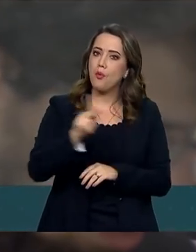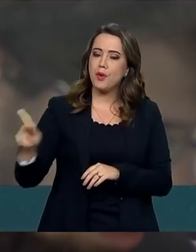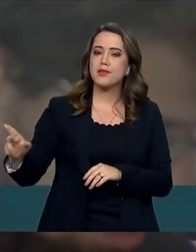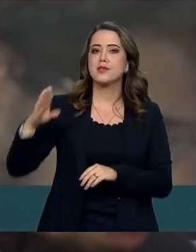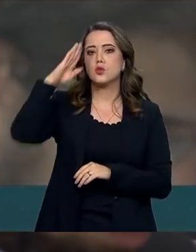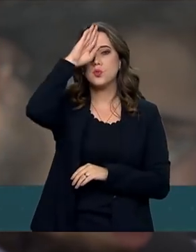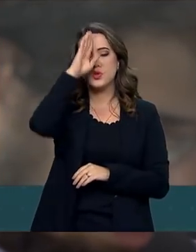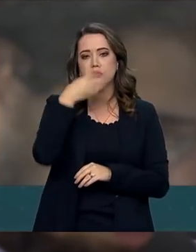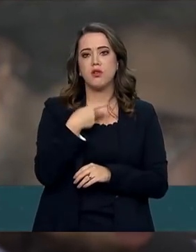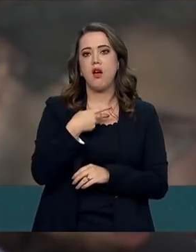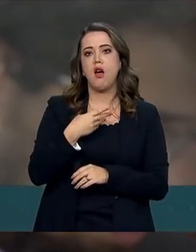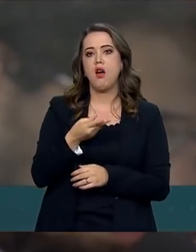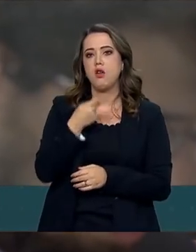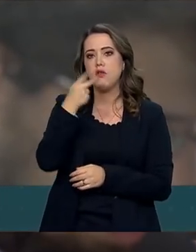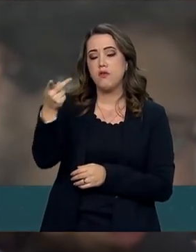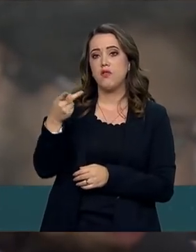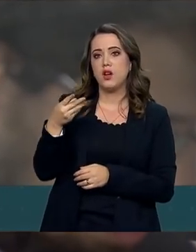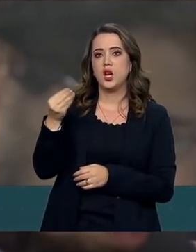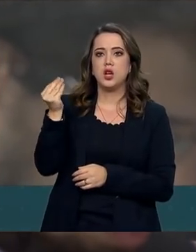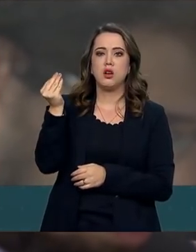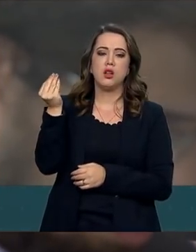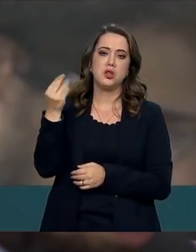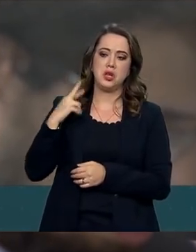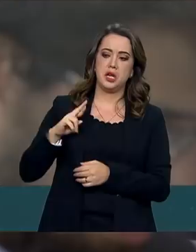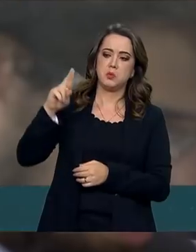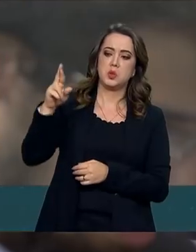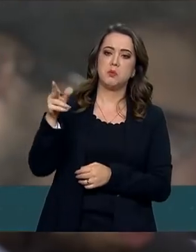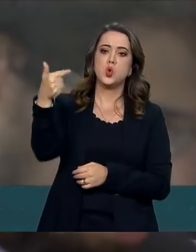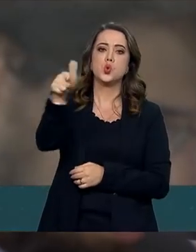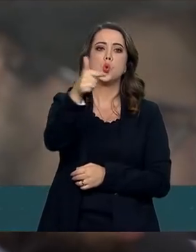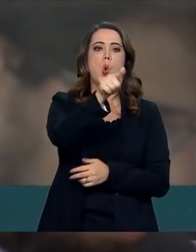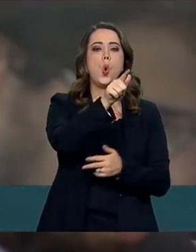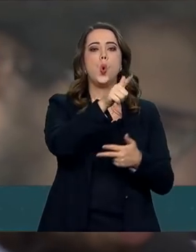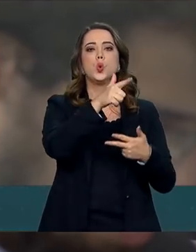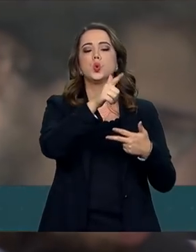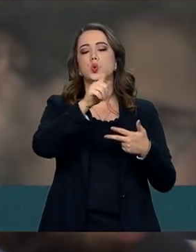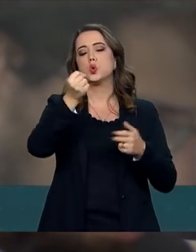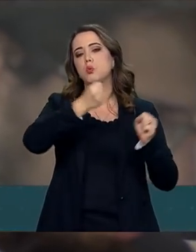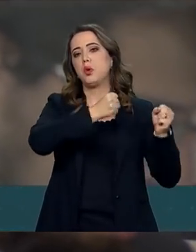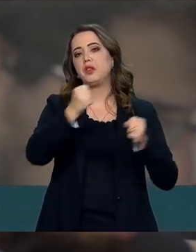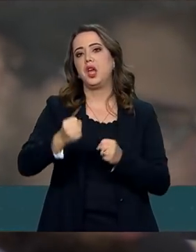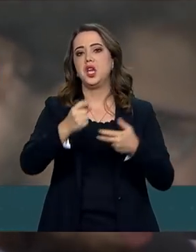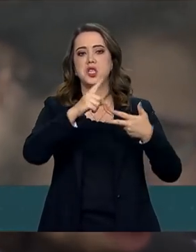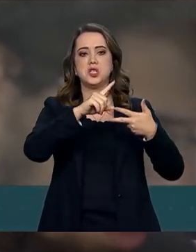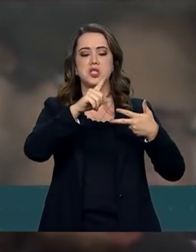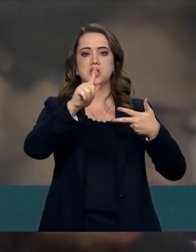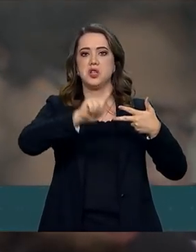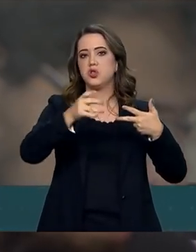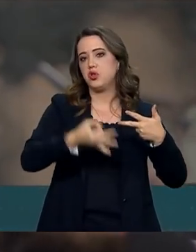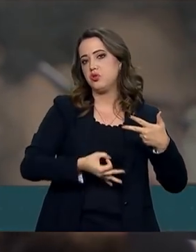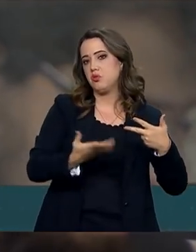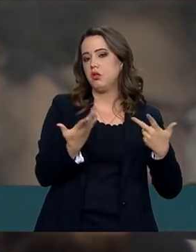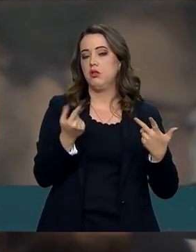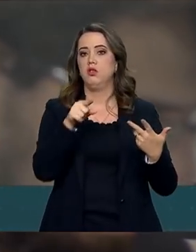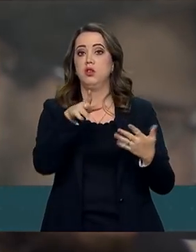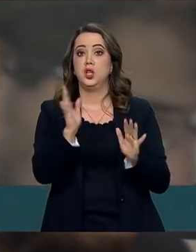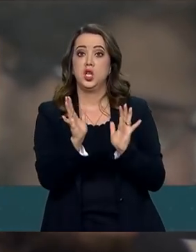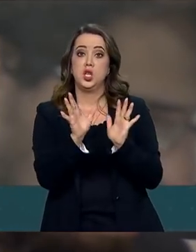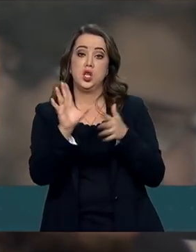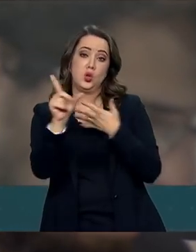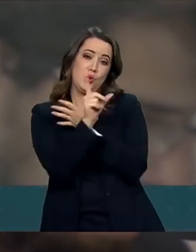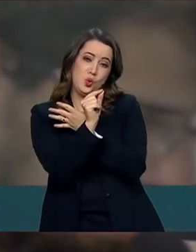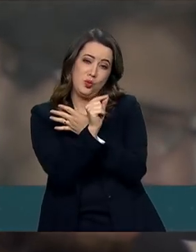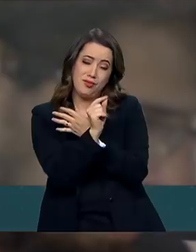responsabilidade em outros poderes, tirando a sua própria responsabilidade. E no Twitter, enfim, uma rede social,